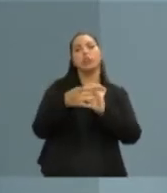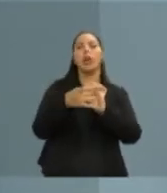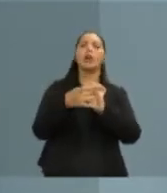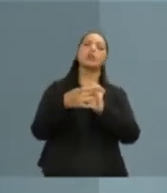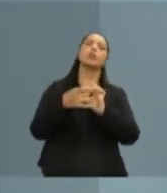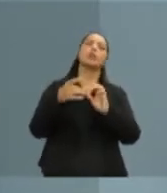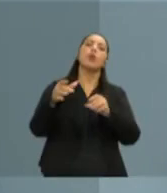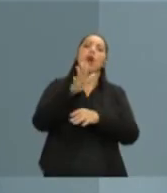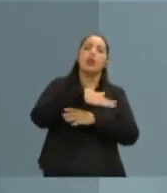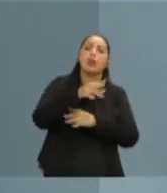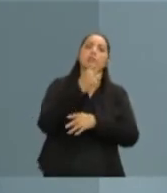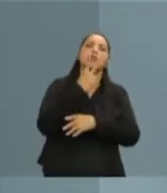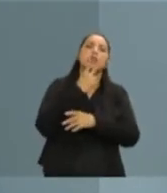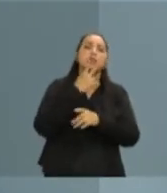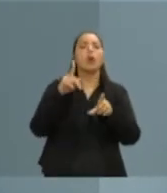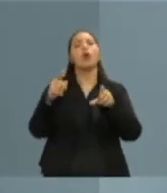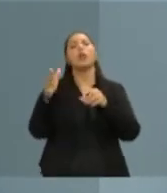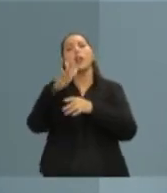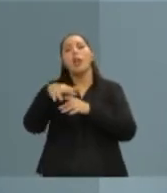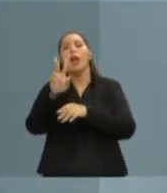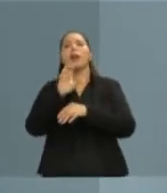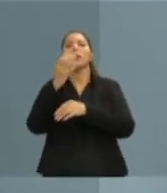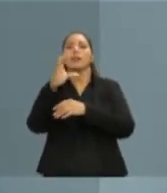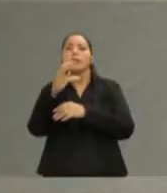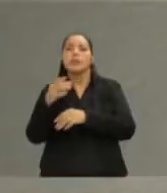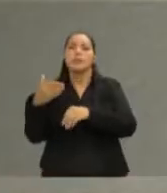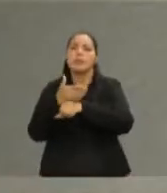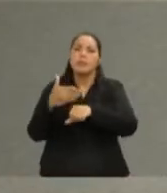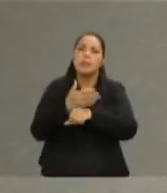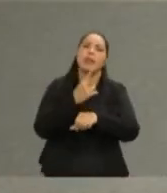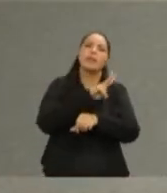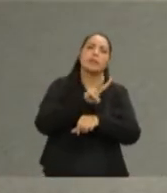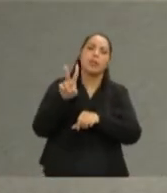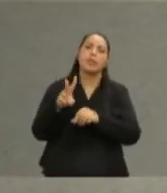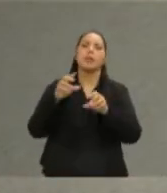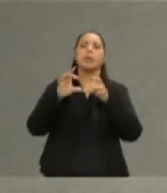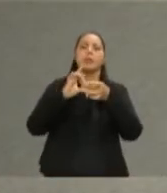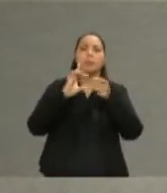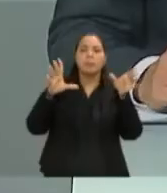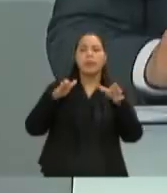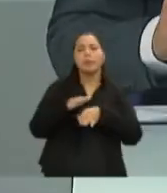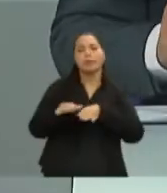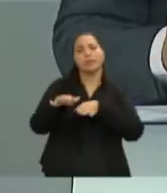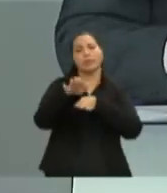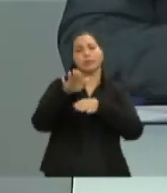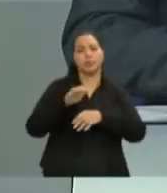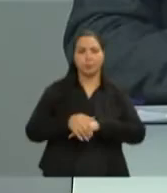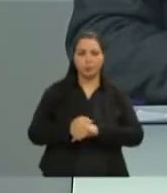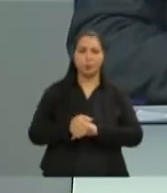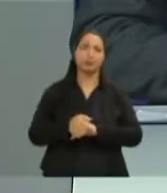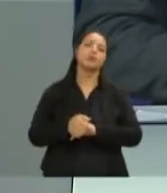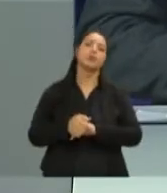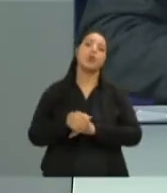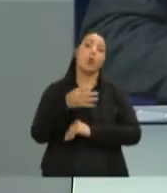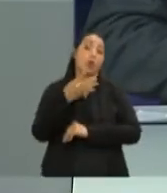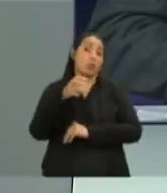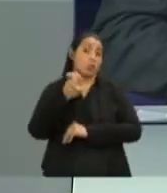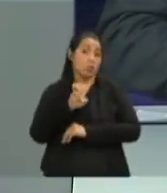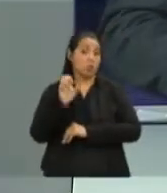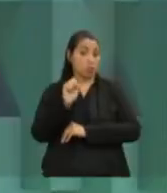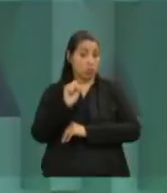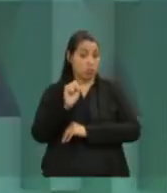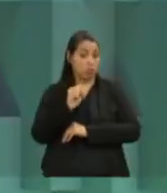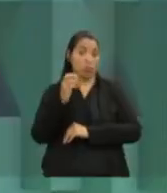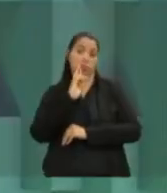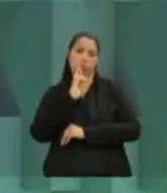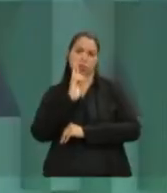que isso seja feito de maneira rápida para garantir a fluidez do trânsito de Vitória. Candidato João Cosa tem 45 segundos para a sua tréplica.